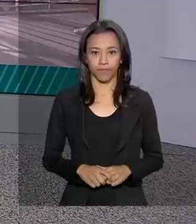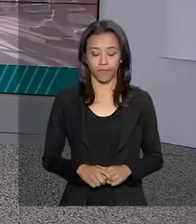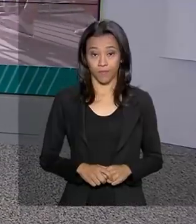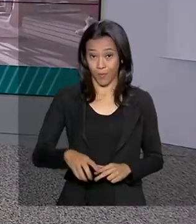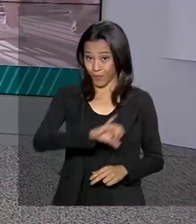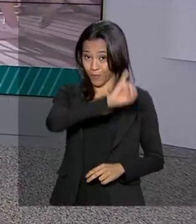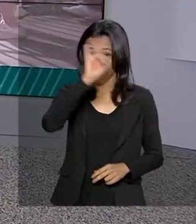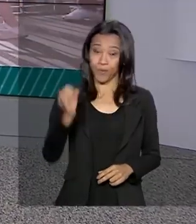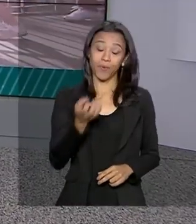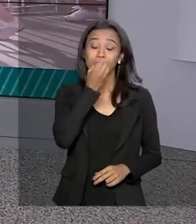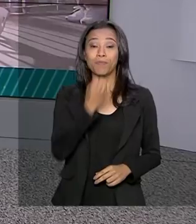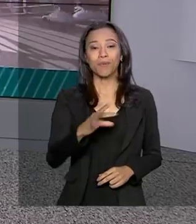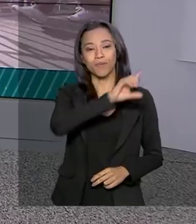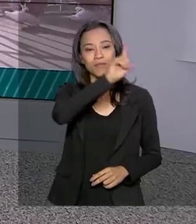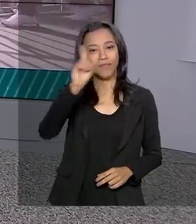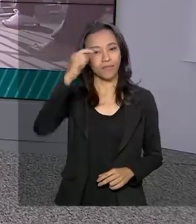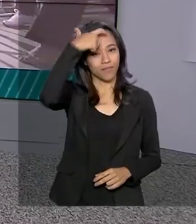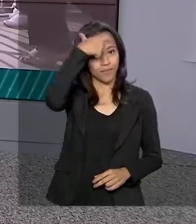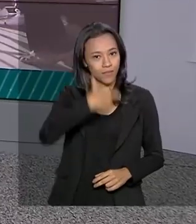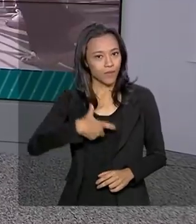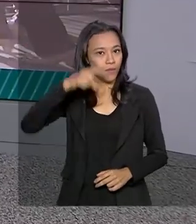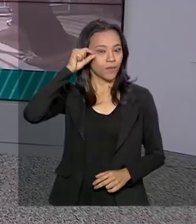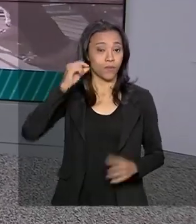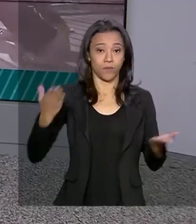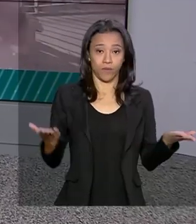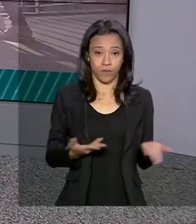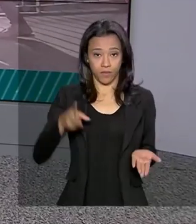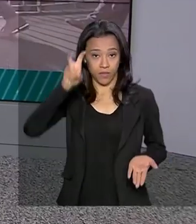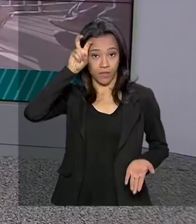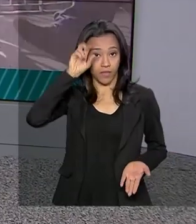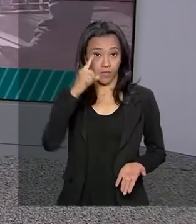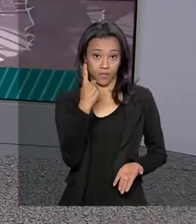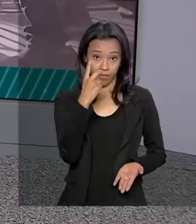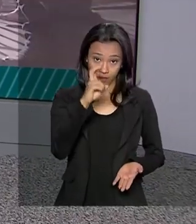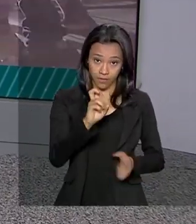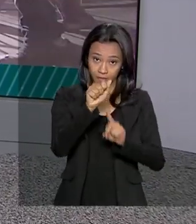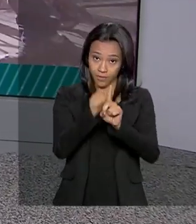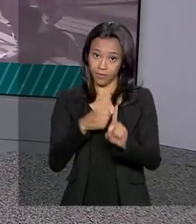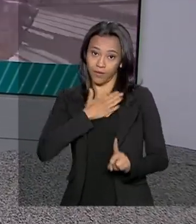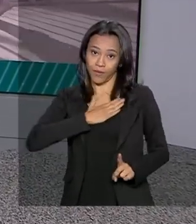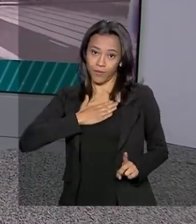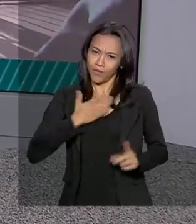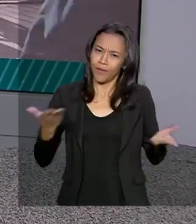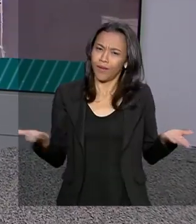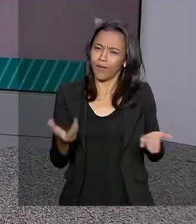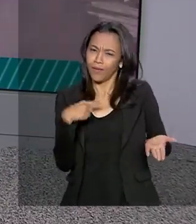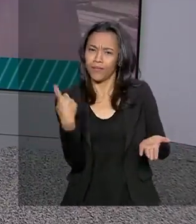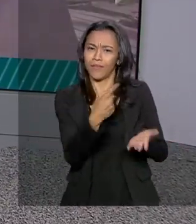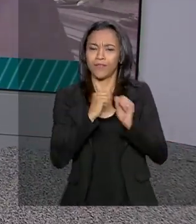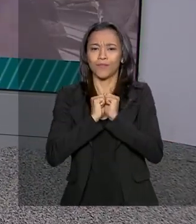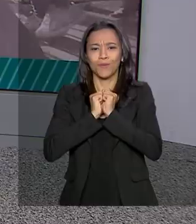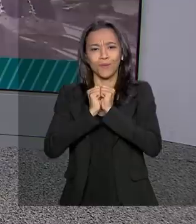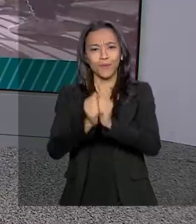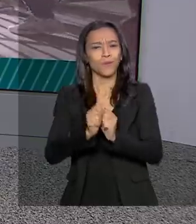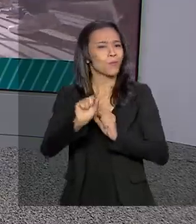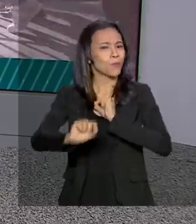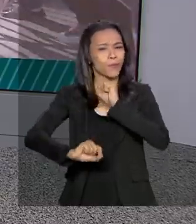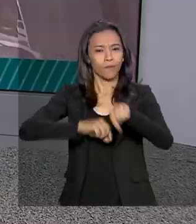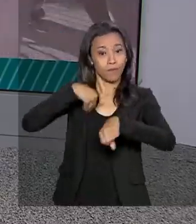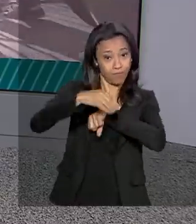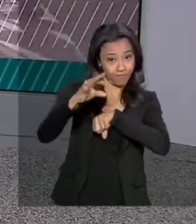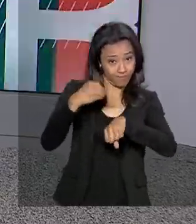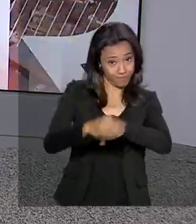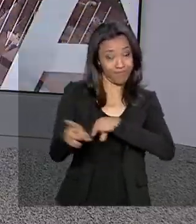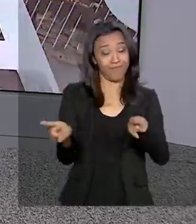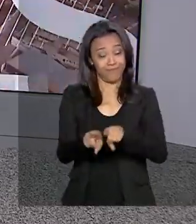Olá, bom dia pra você, eu sou Renata Gorsini, hoje é quinta-feira, 15 de agosto. A partir de agora, estamos juntos no Brasil em Dia, com